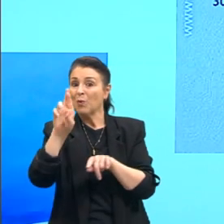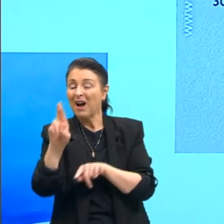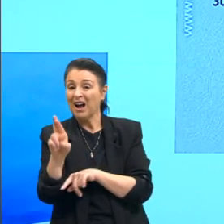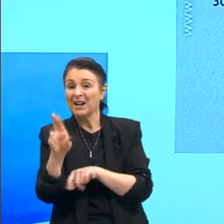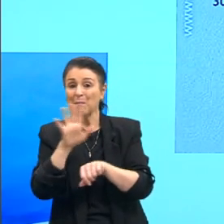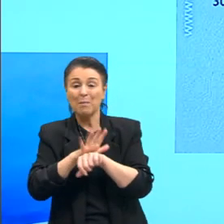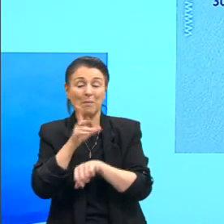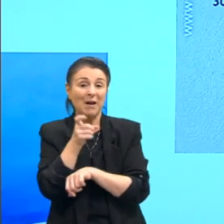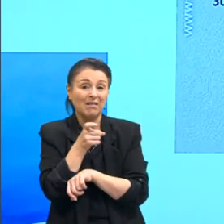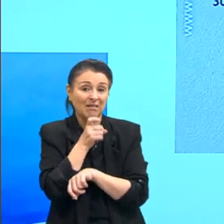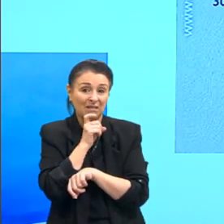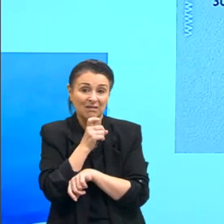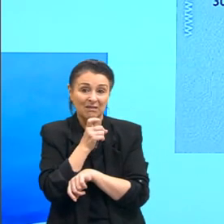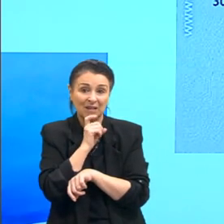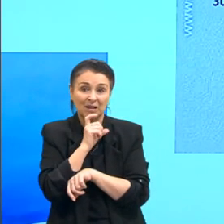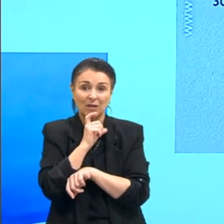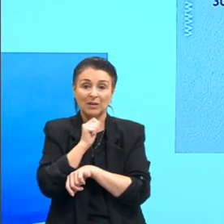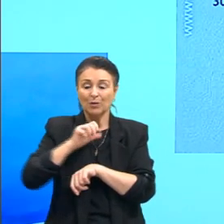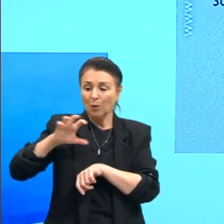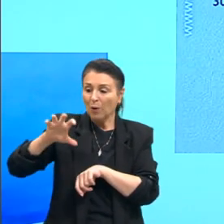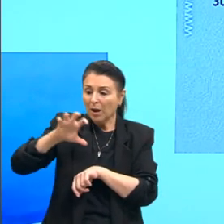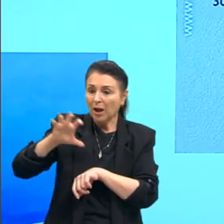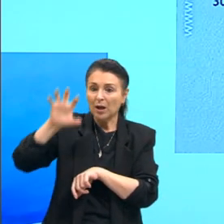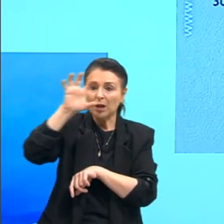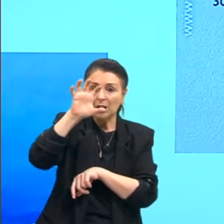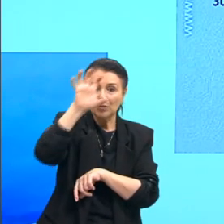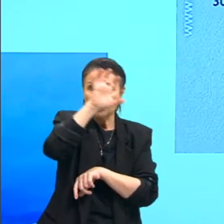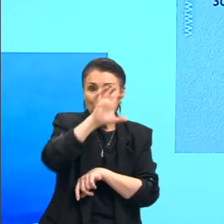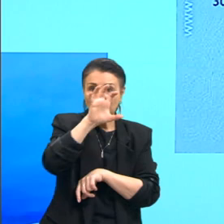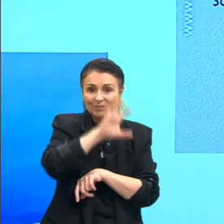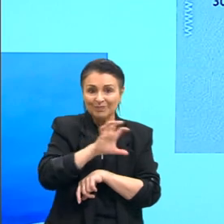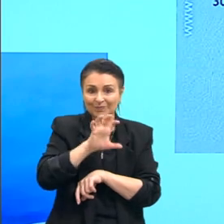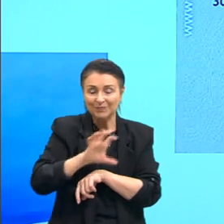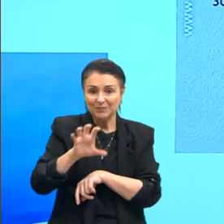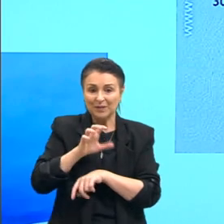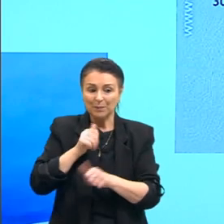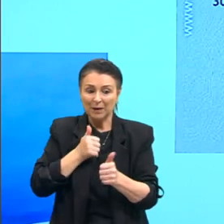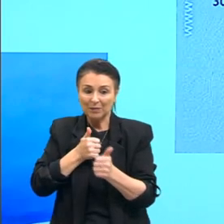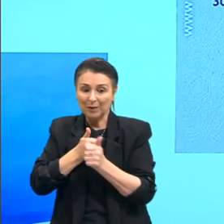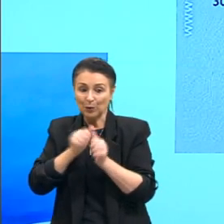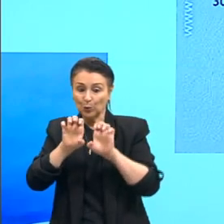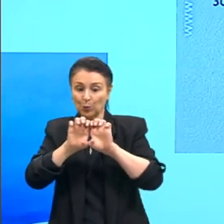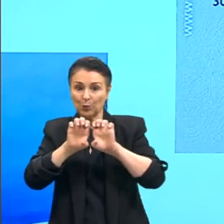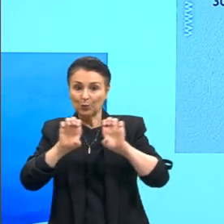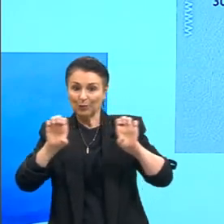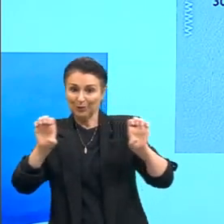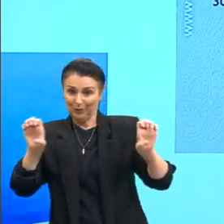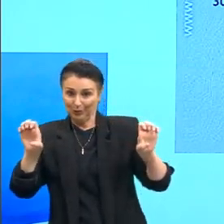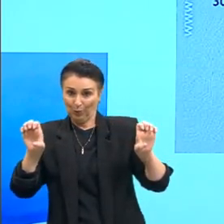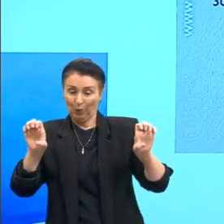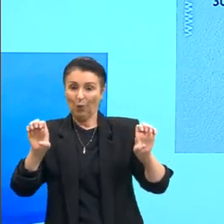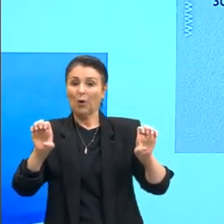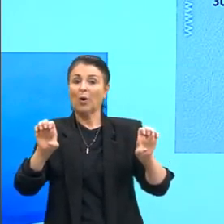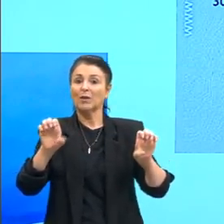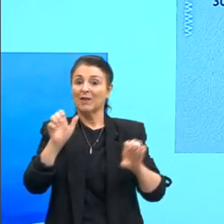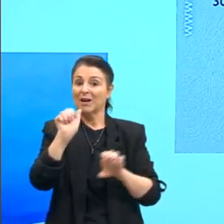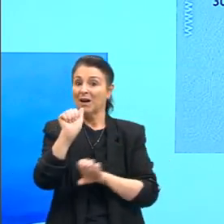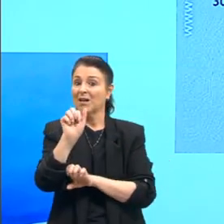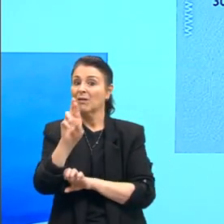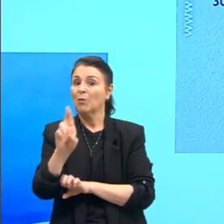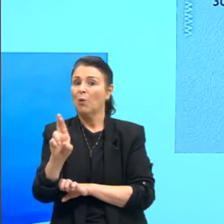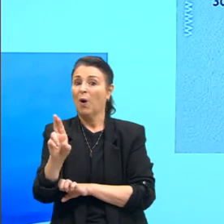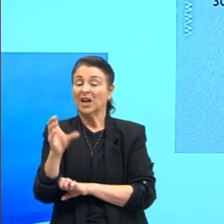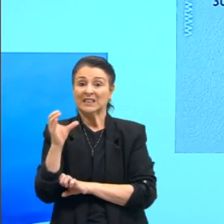tá? Essas regiões, então, aqui, mais perto do Equador, vão ser massas de ar quente